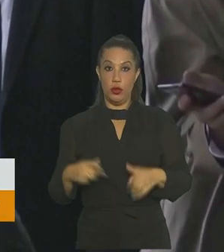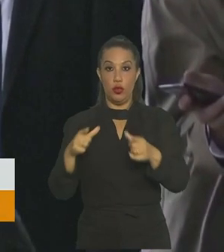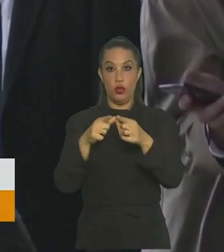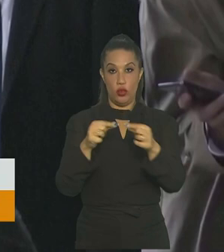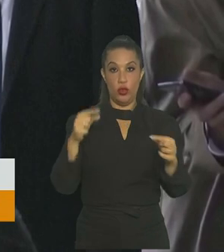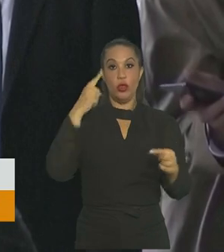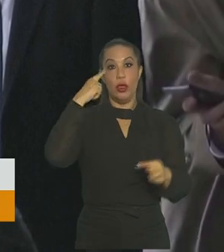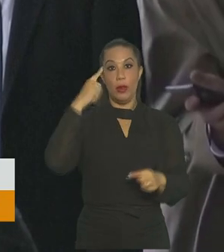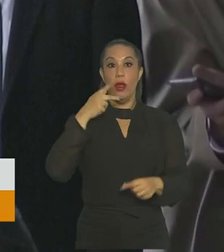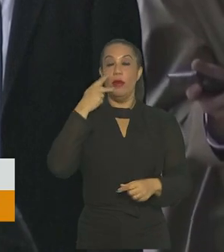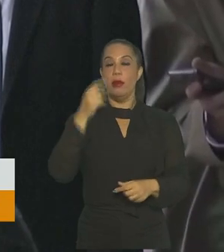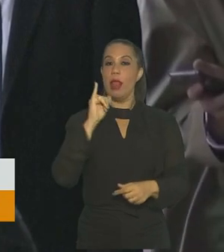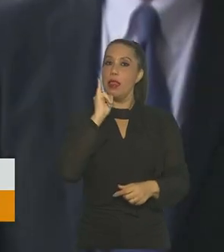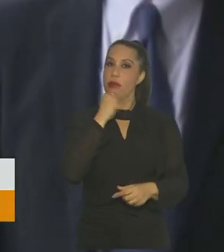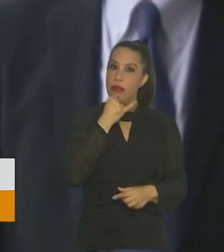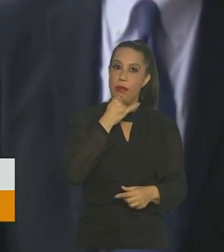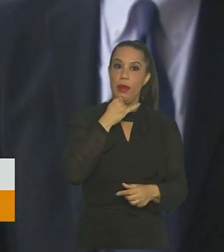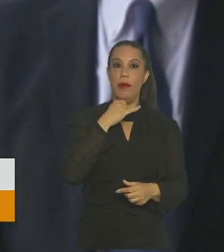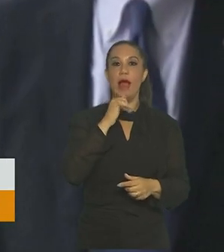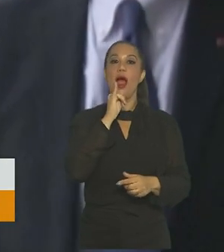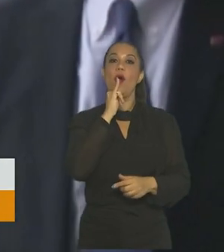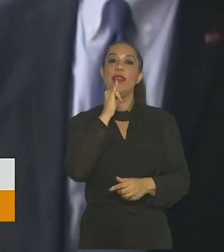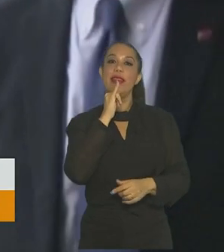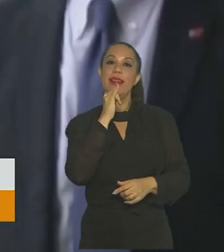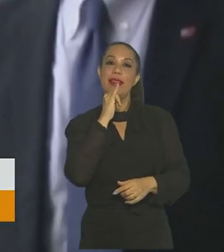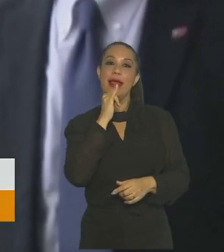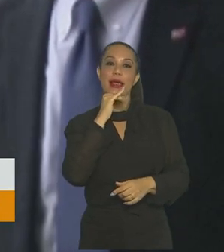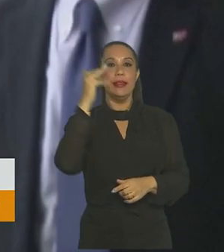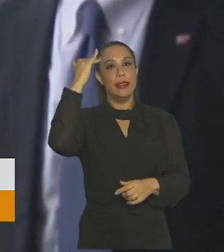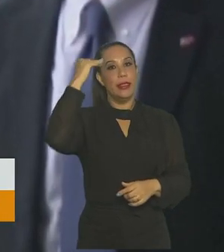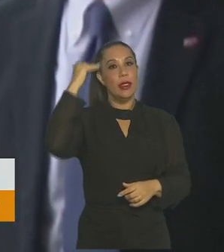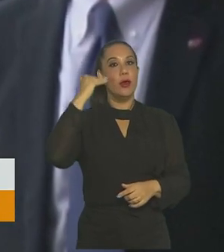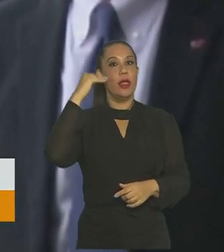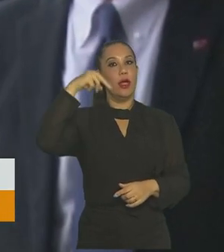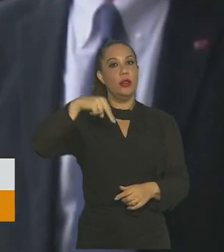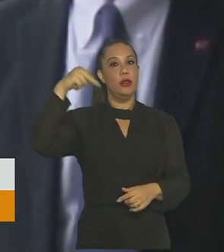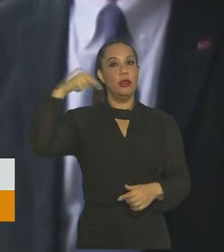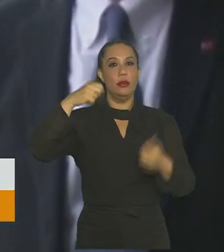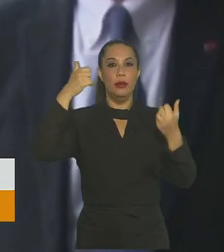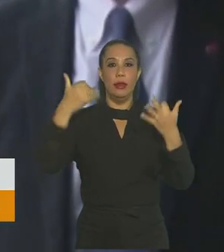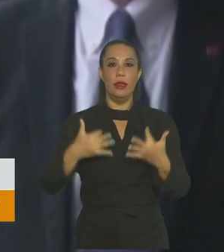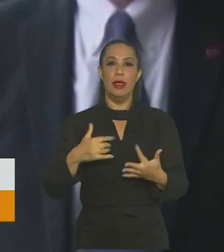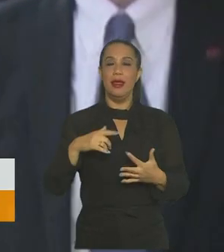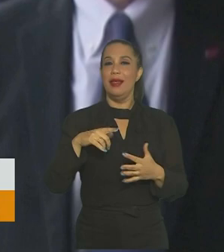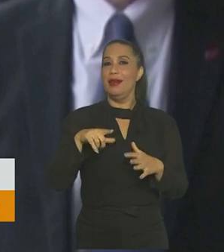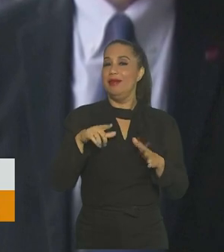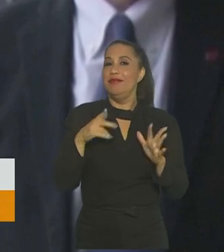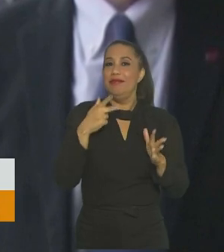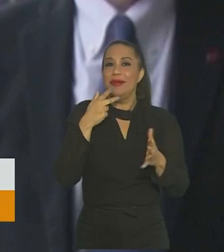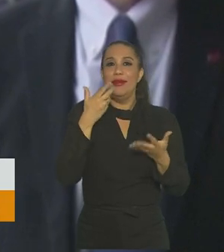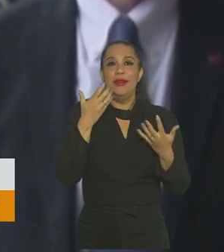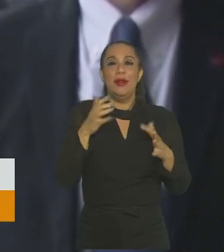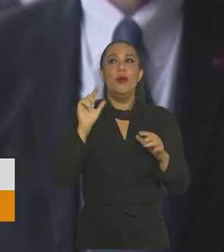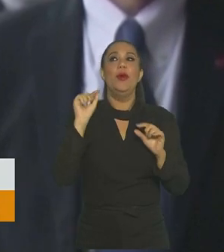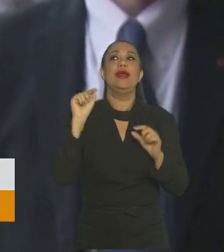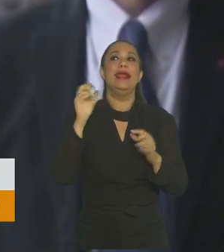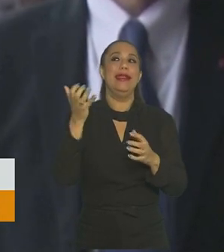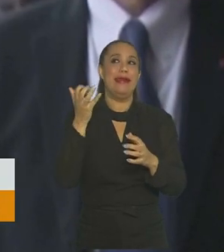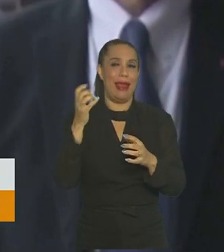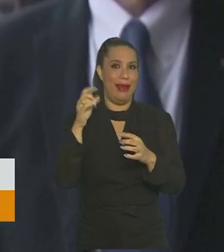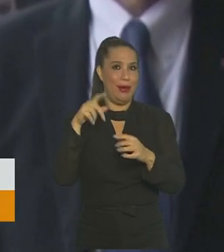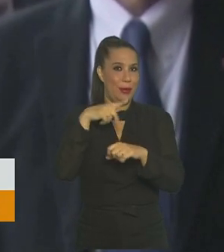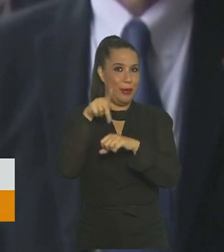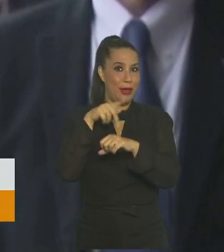Kishida, chamou de lamentável o teste balístico da Coreia do Norte. Ele disse que prefere não prever as intenções do país,